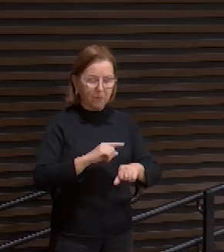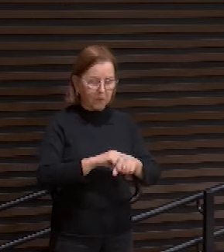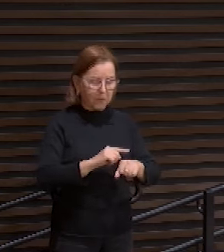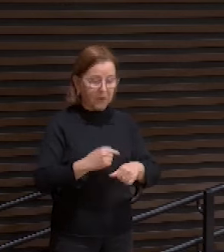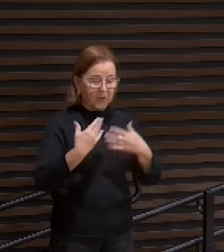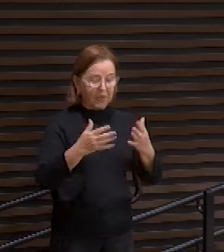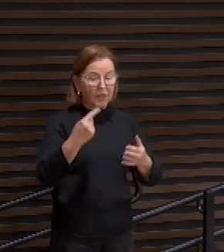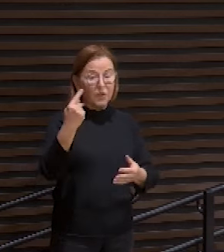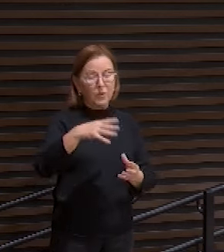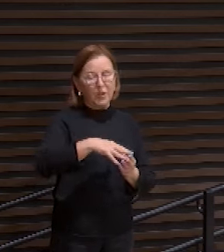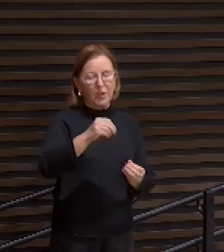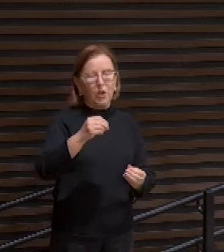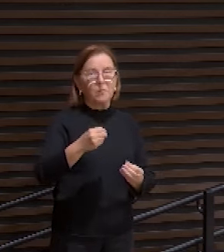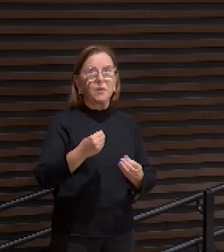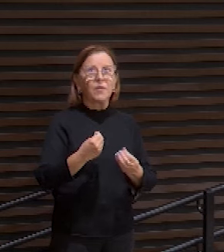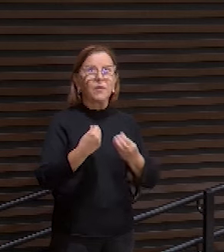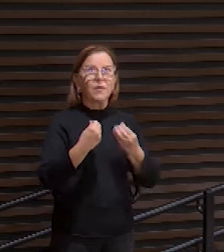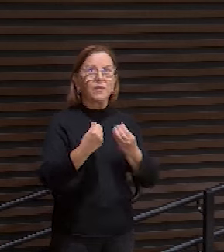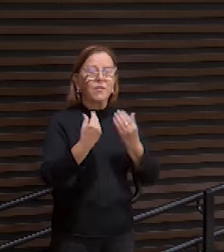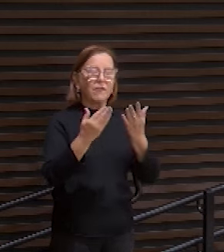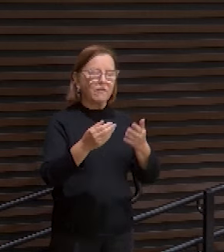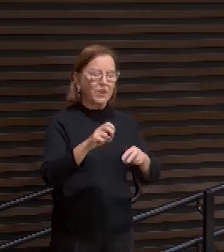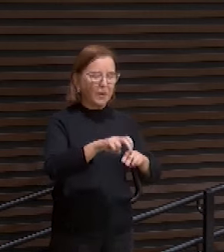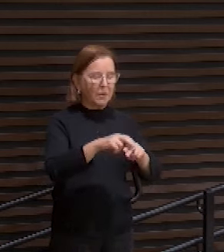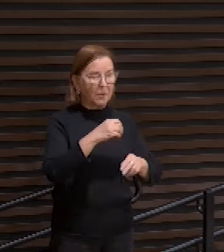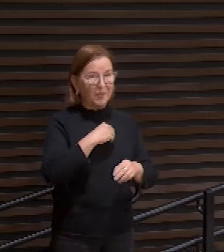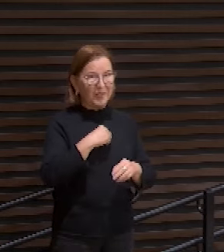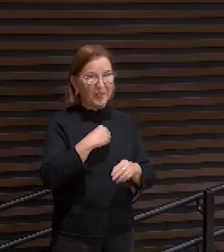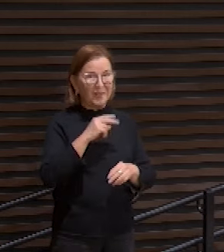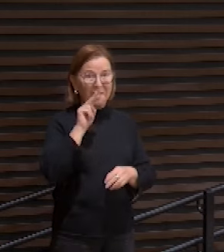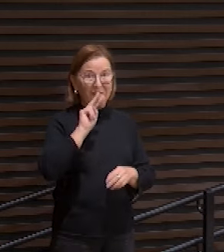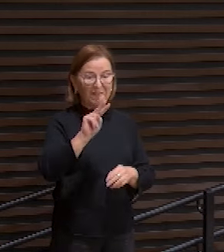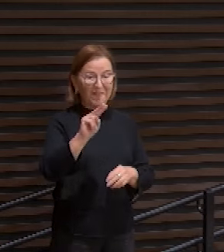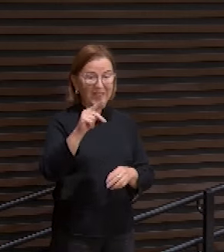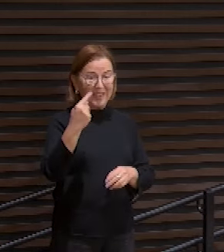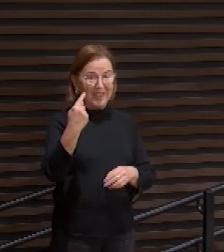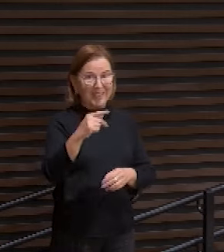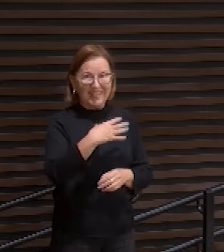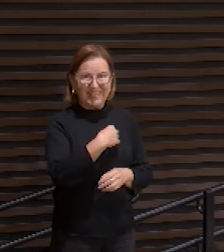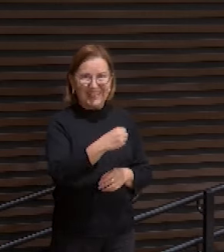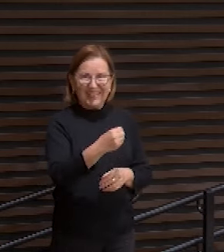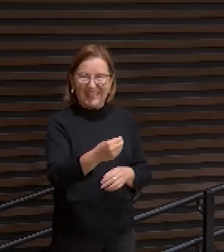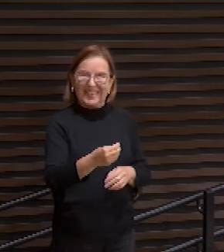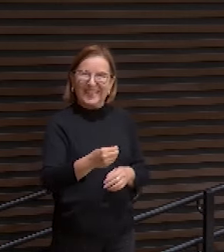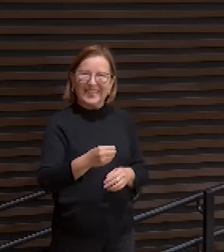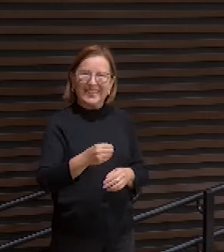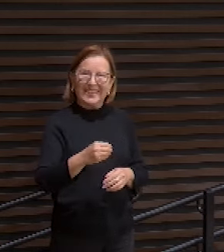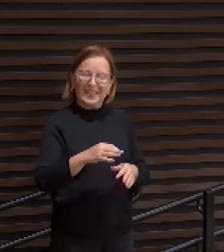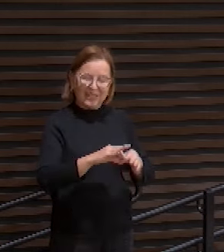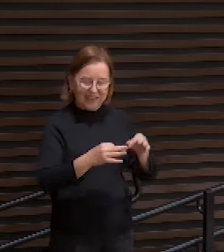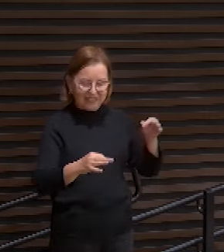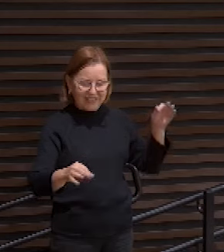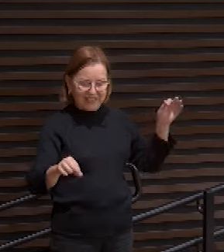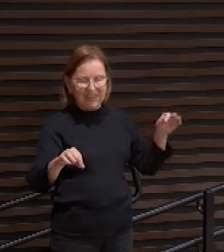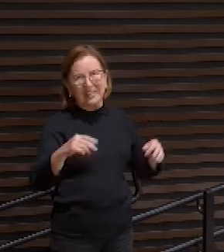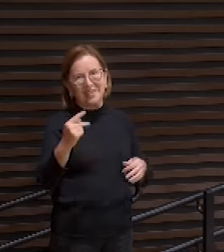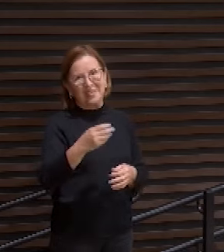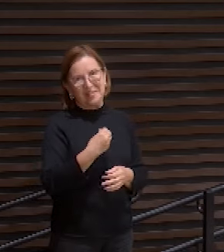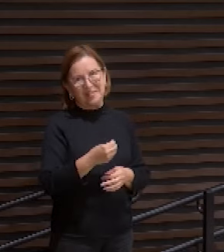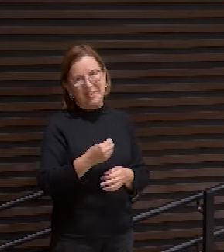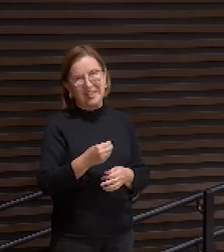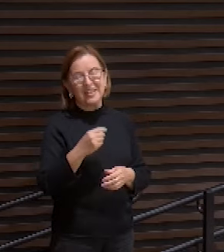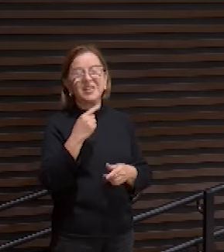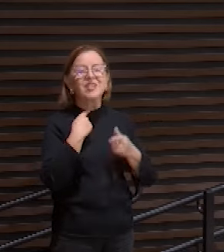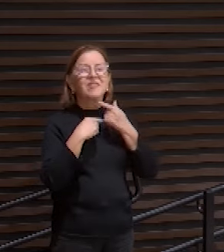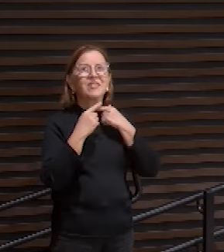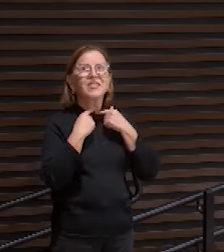oferta pelo pecado, verá a sua posteridade e prolongará os seus dias, e a vontade do Senhor prosperará nas suas mãos.